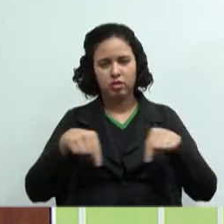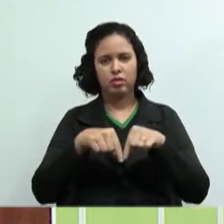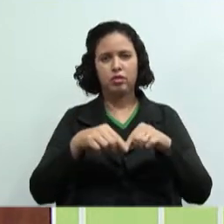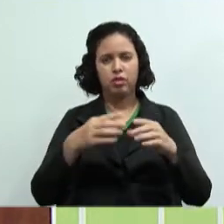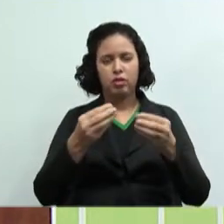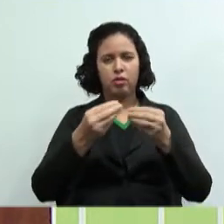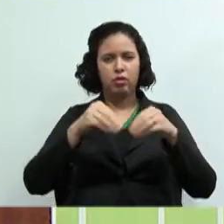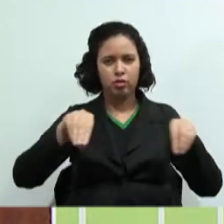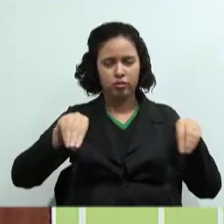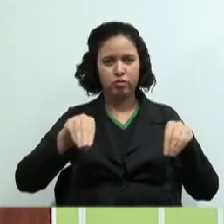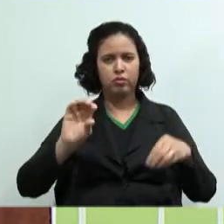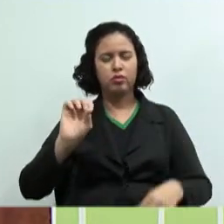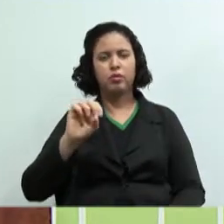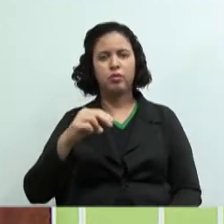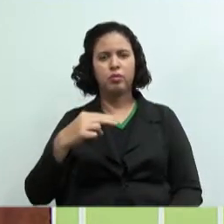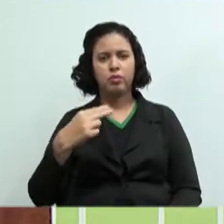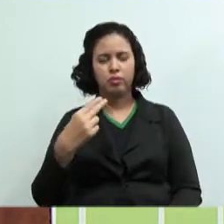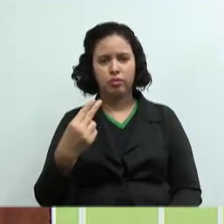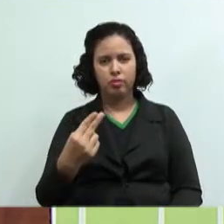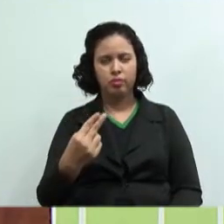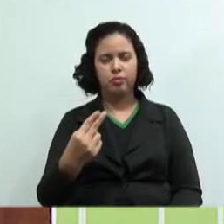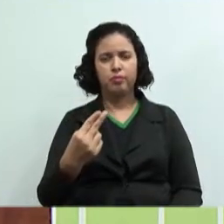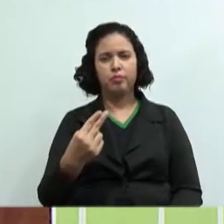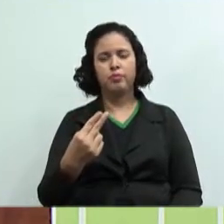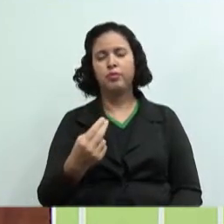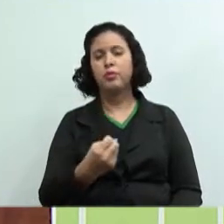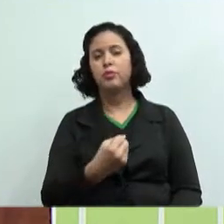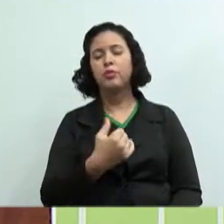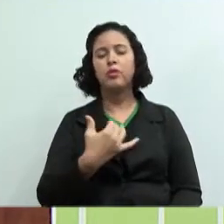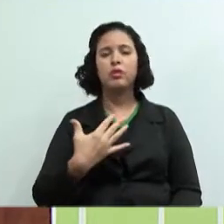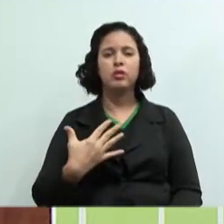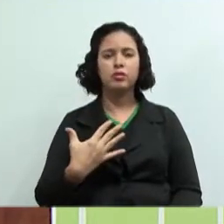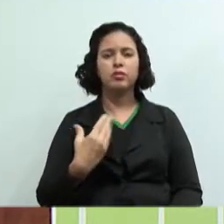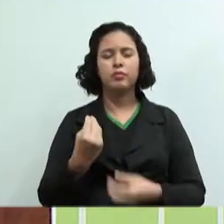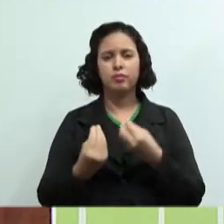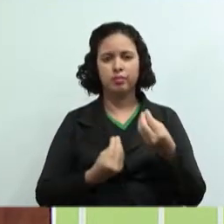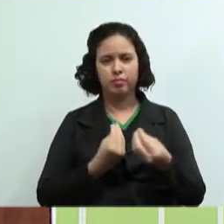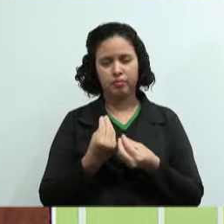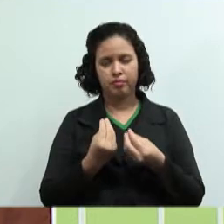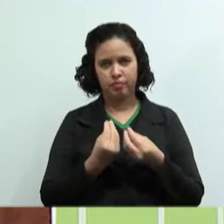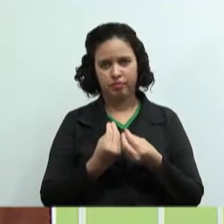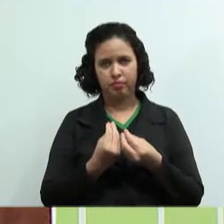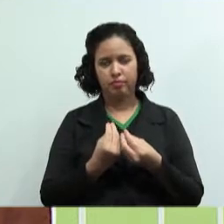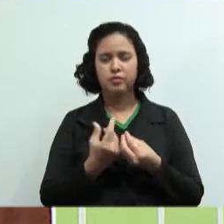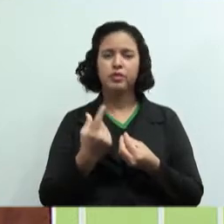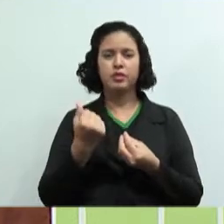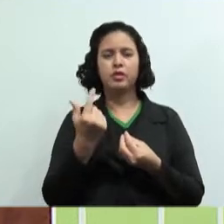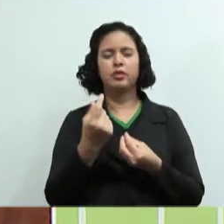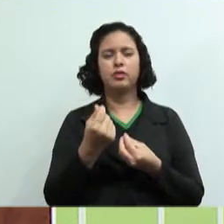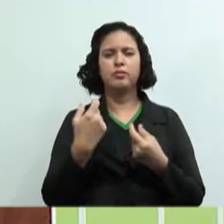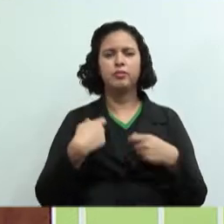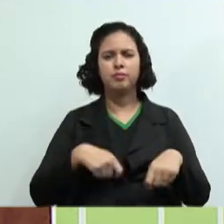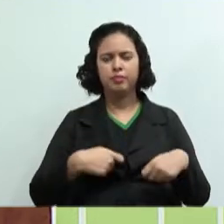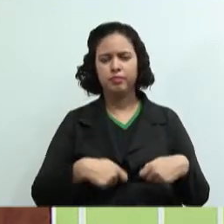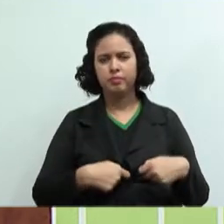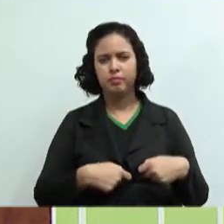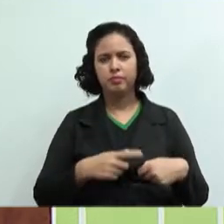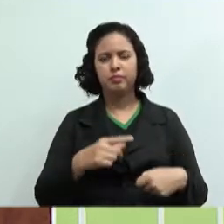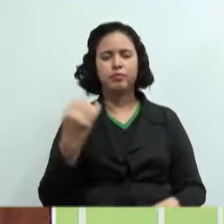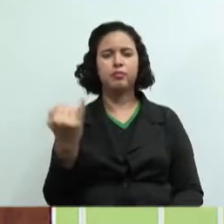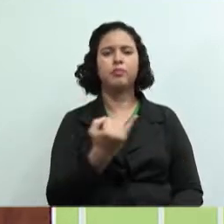comprar ovos, a dúzia de ovos? Como é que vai funcionar isso? Quanto que eu preciso? Então, é